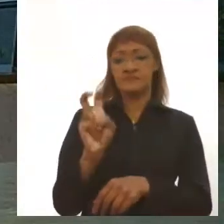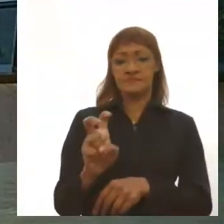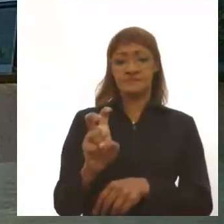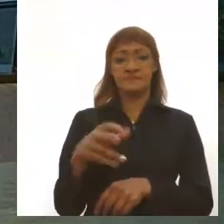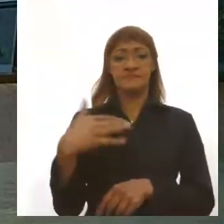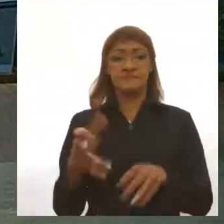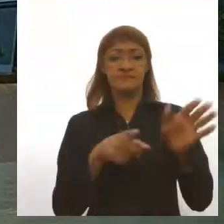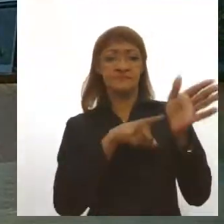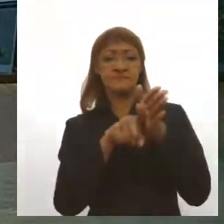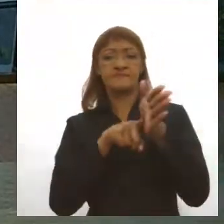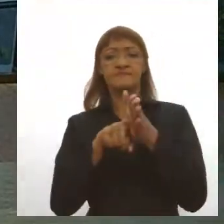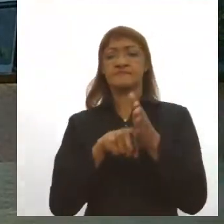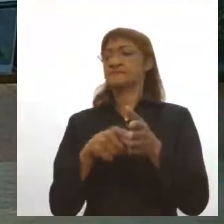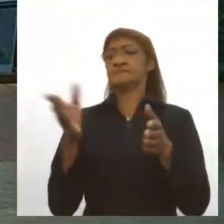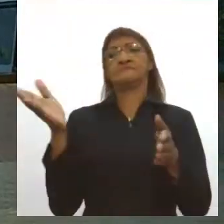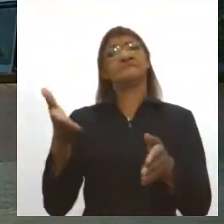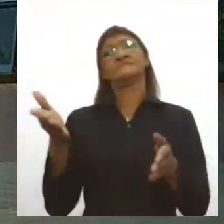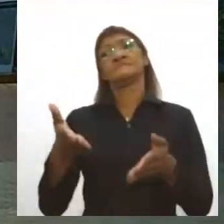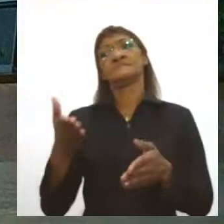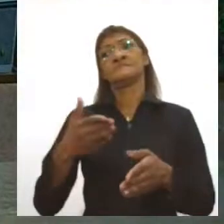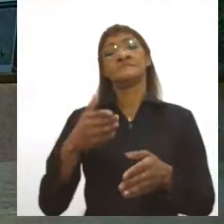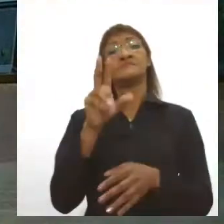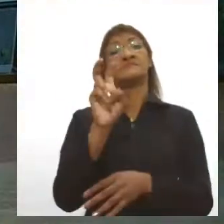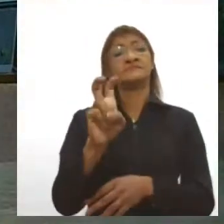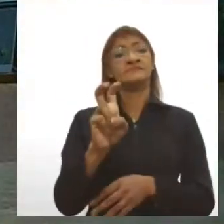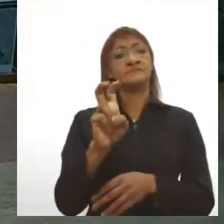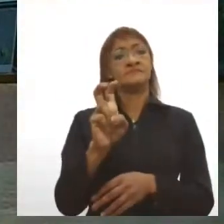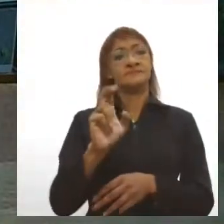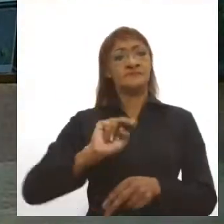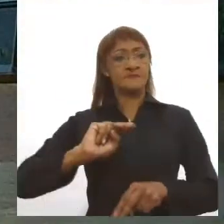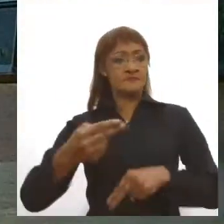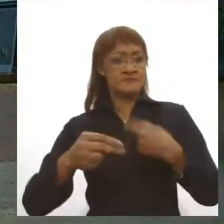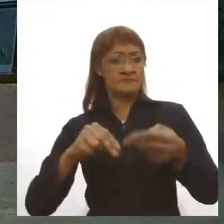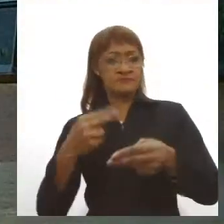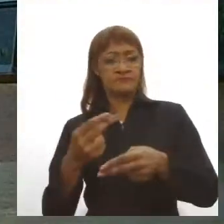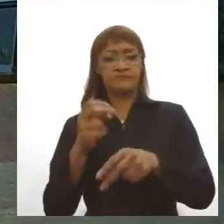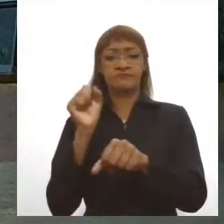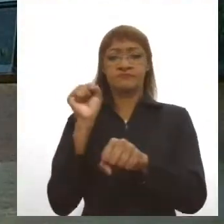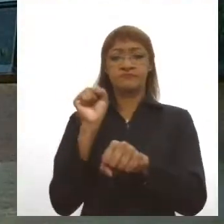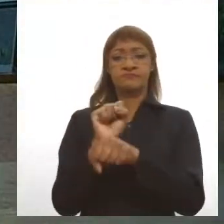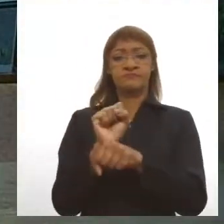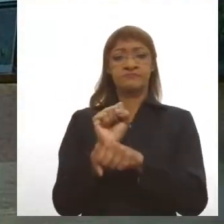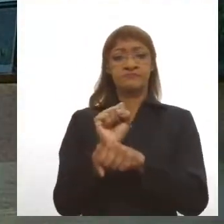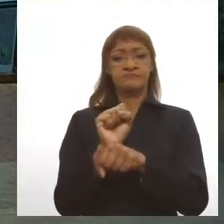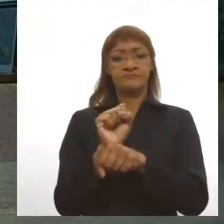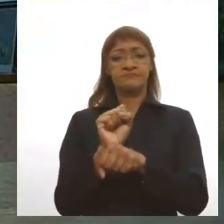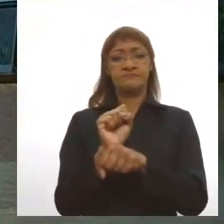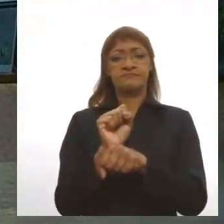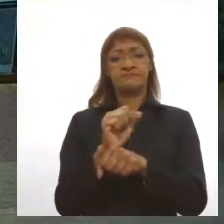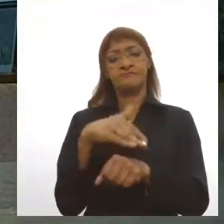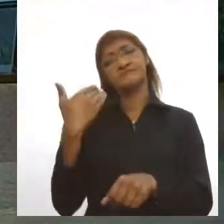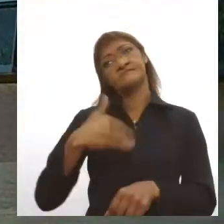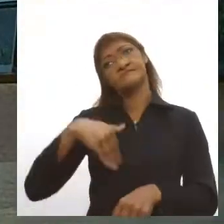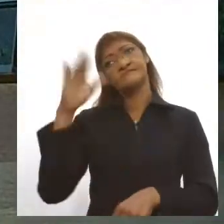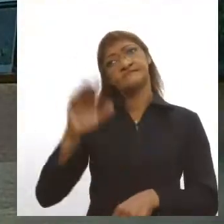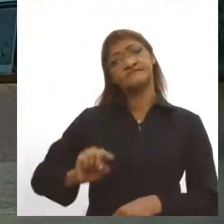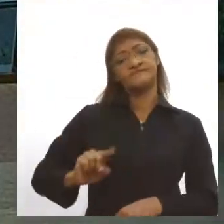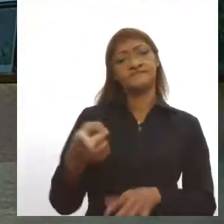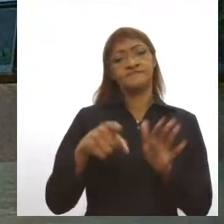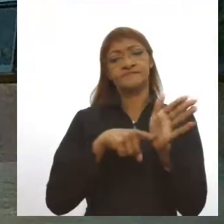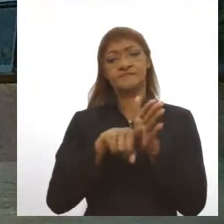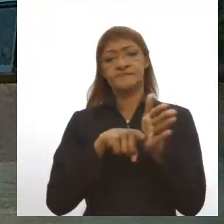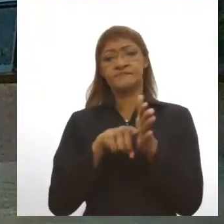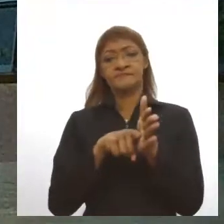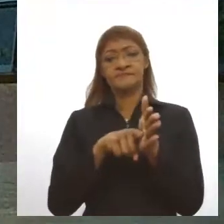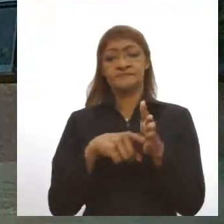investigados, no caso, mais cinco óbitos. Ainda aguardam resultados mais de mil exames que foram coletados.